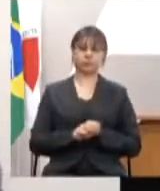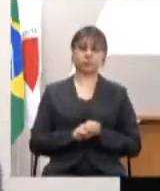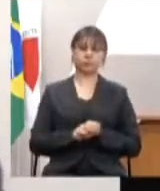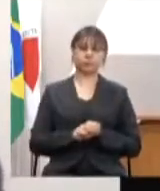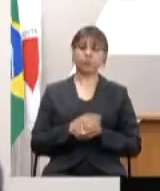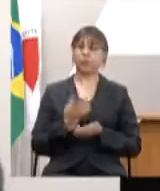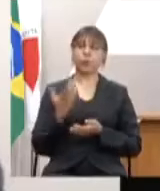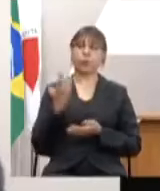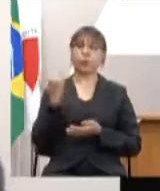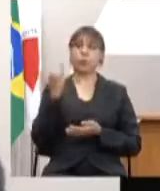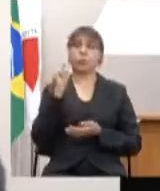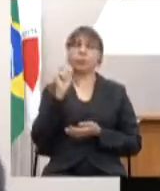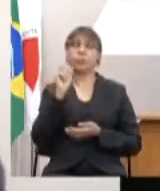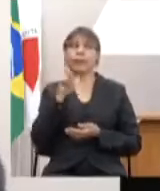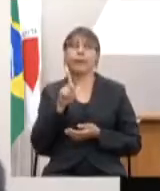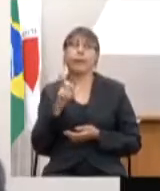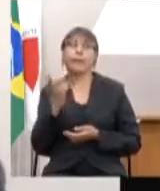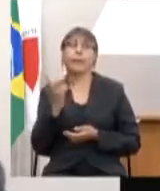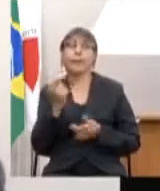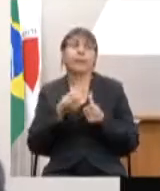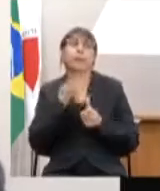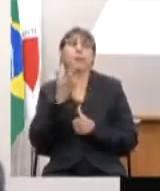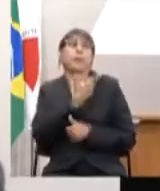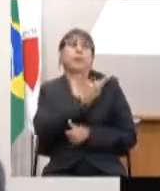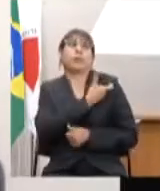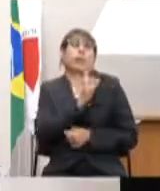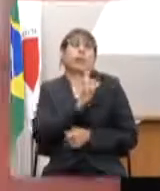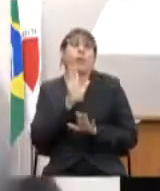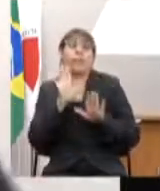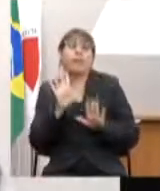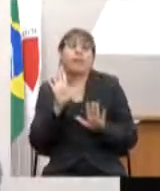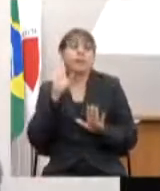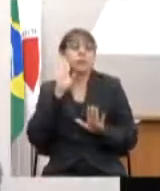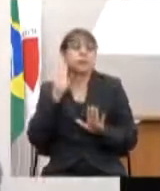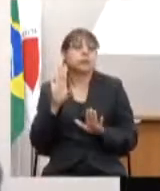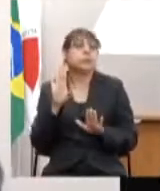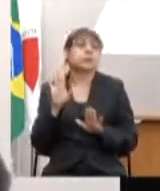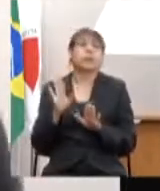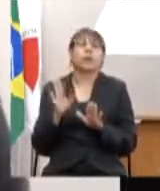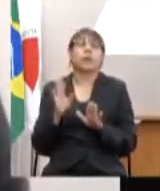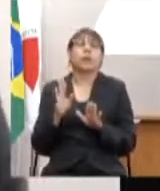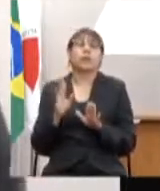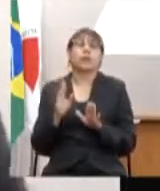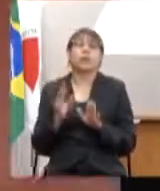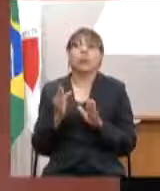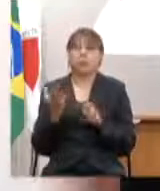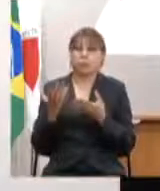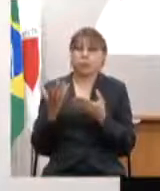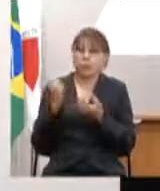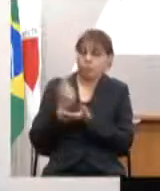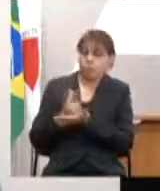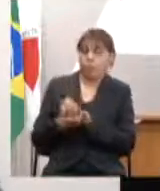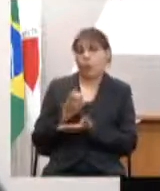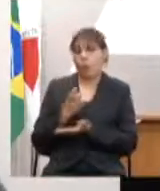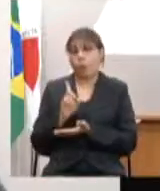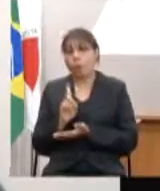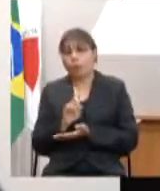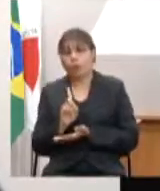receio é exatamente esse do ponto de vista